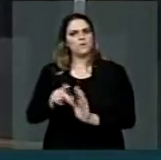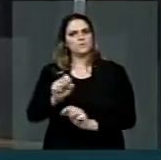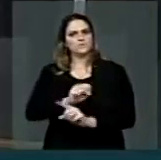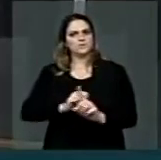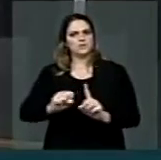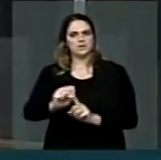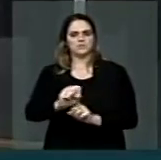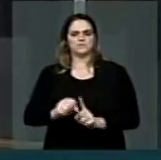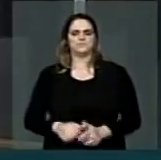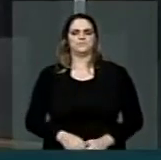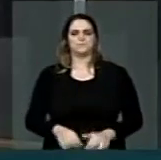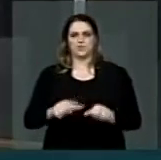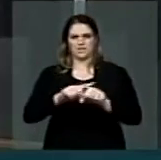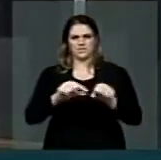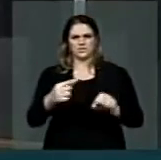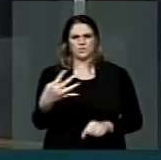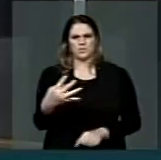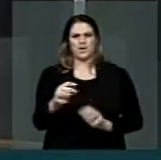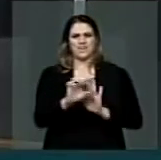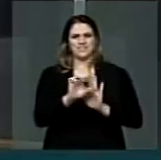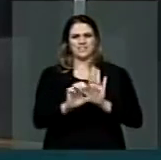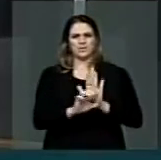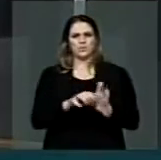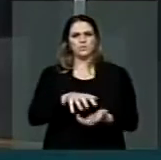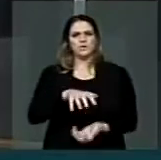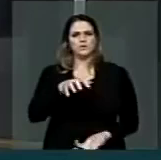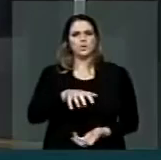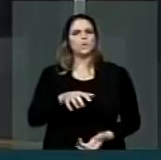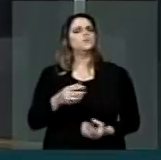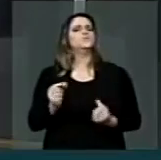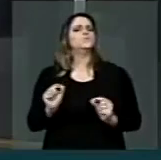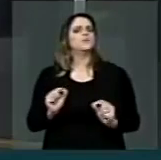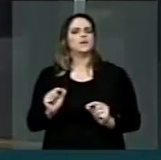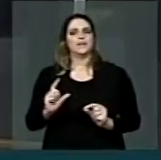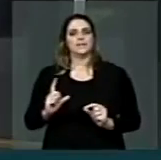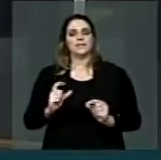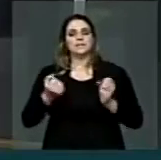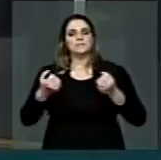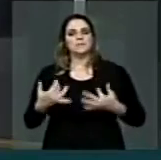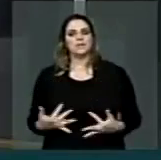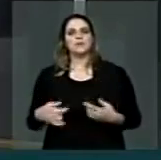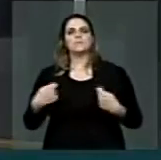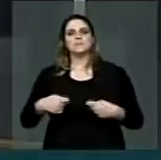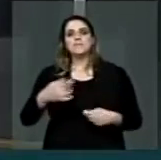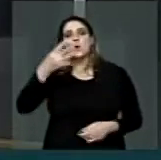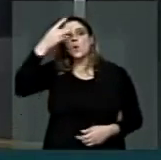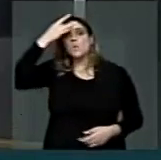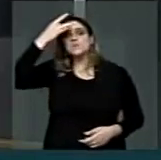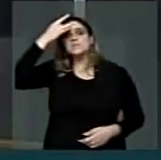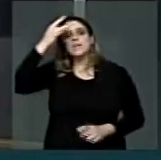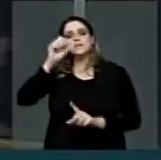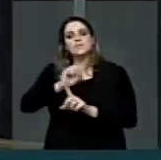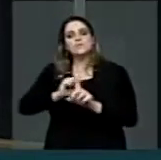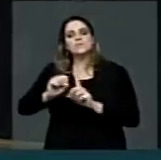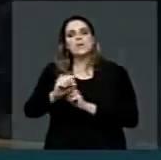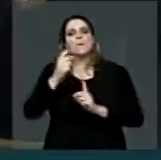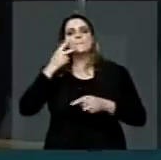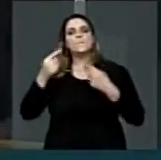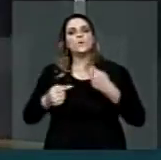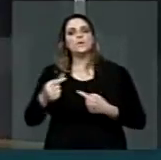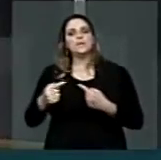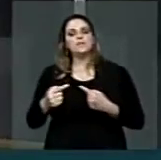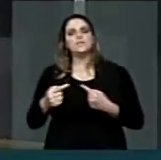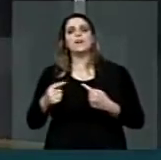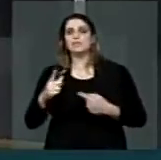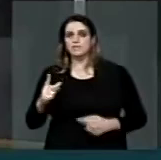O artigo 4º do Estatuto do Idoso especifica que deve ser criada uma consciência social e política da existência